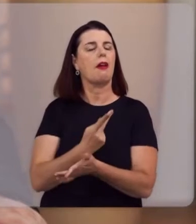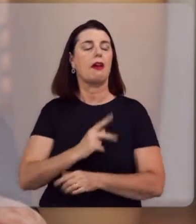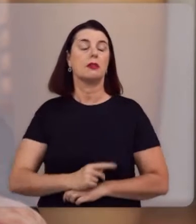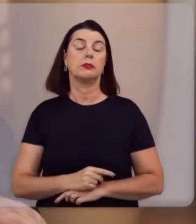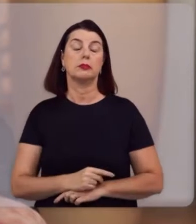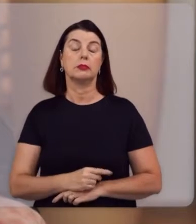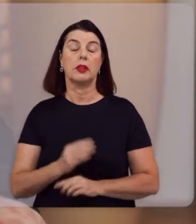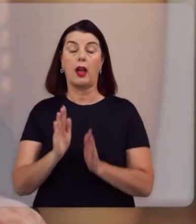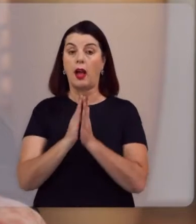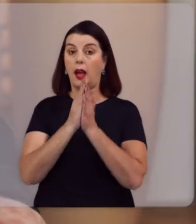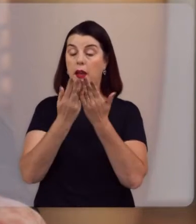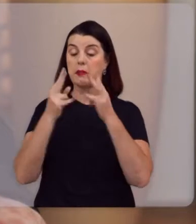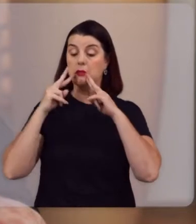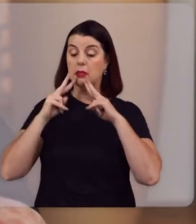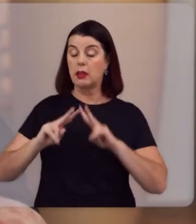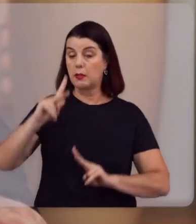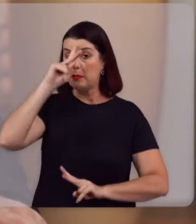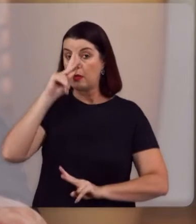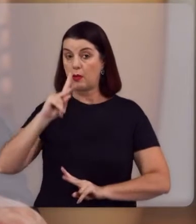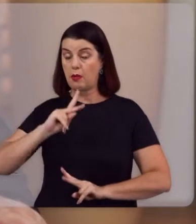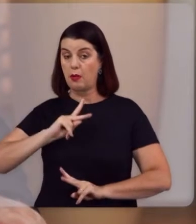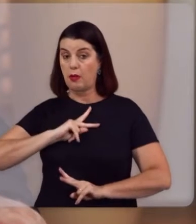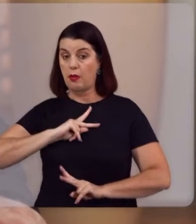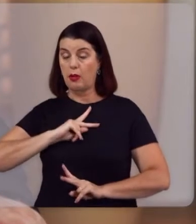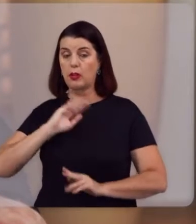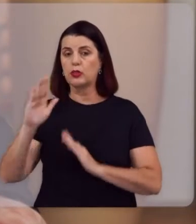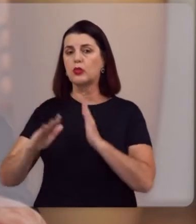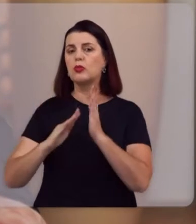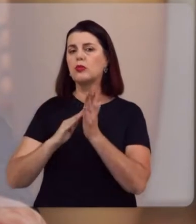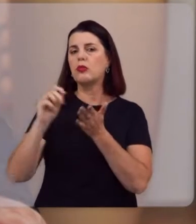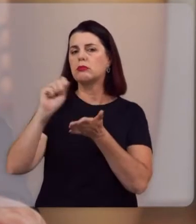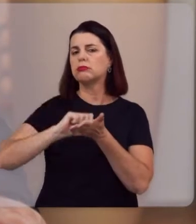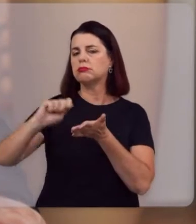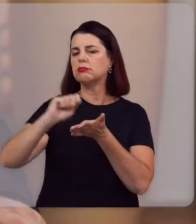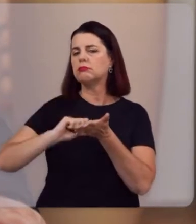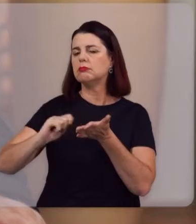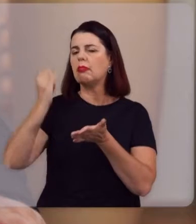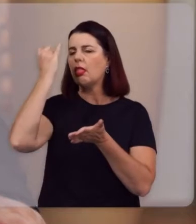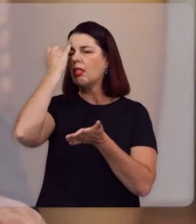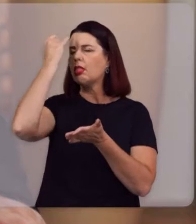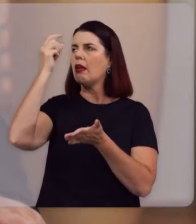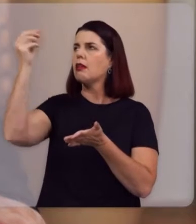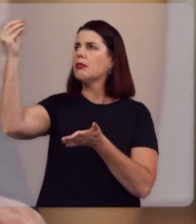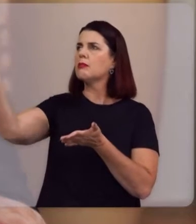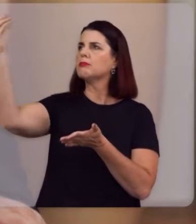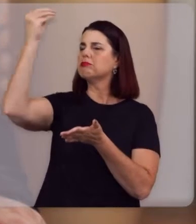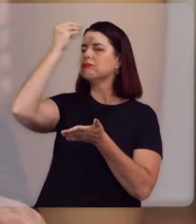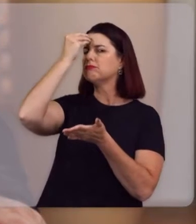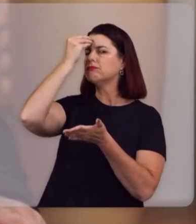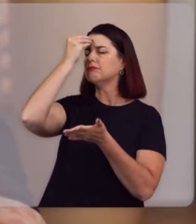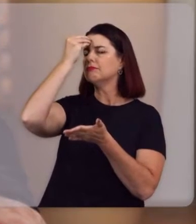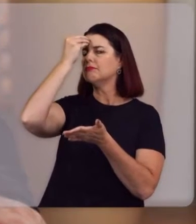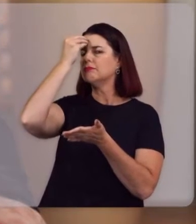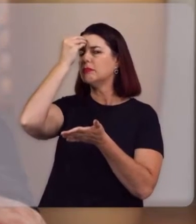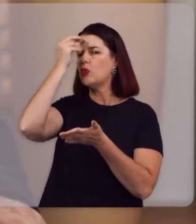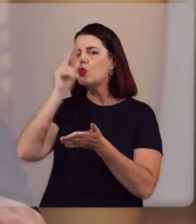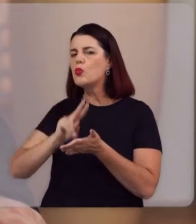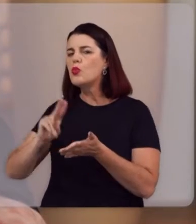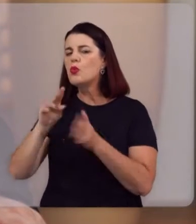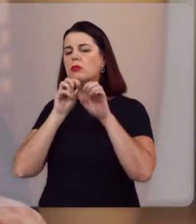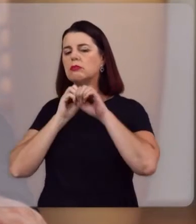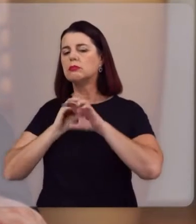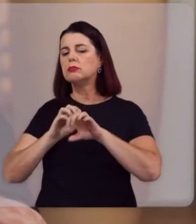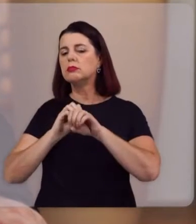própria Bíblia, ao testificar de si mesma, diz que toda escritura é inspirada por Deus, e útil para o ensino, para a